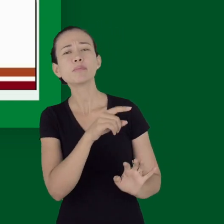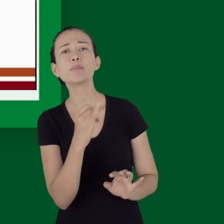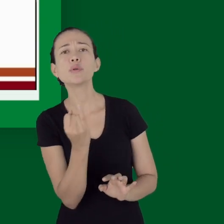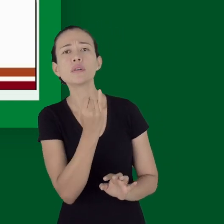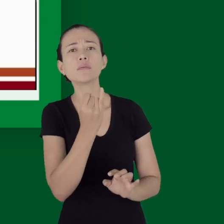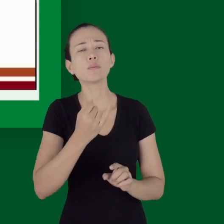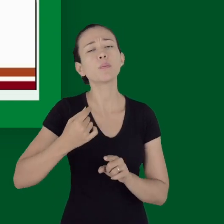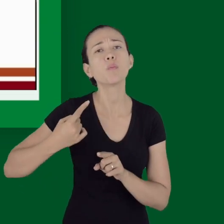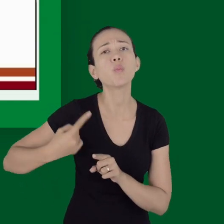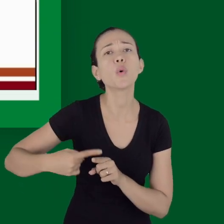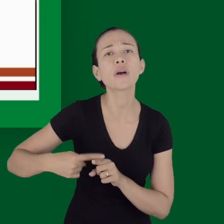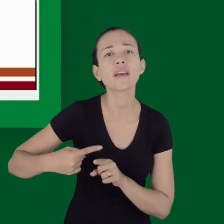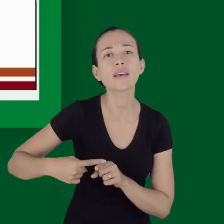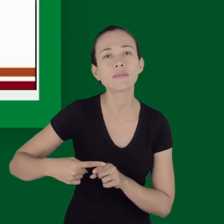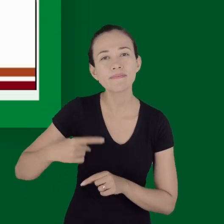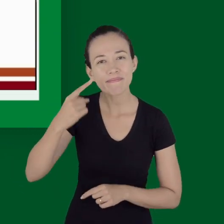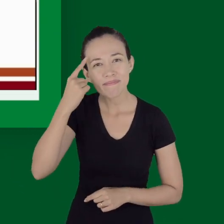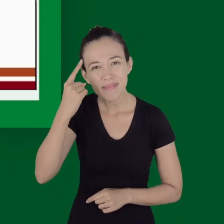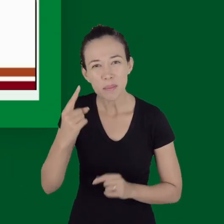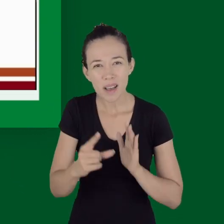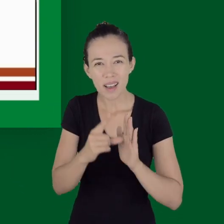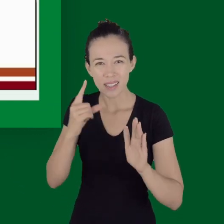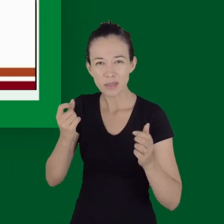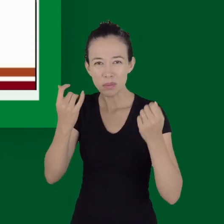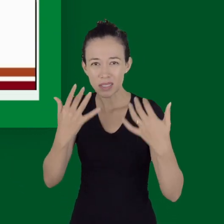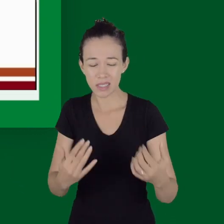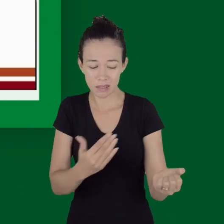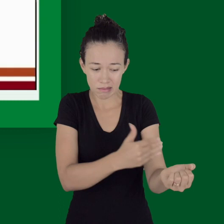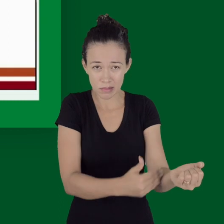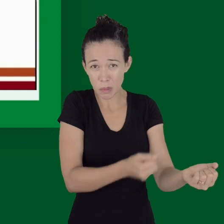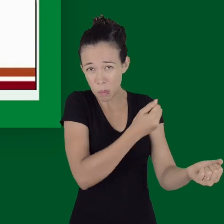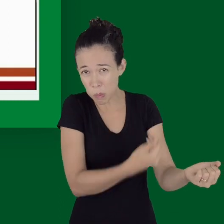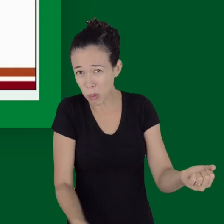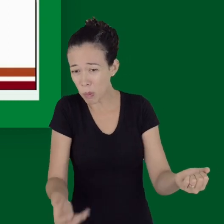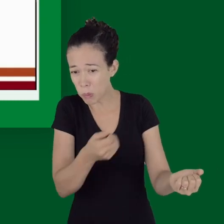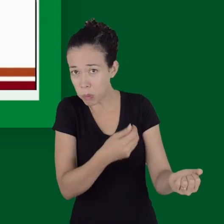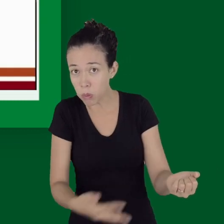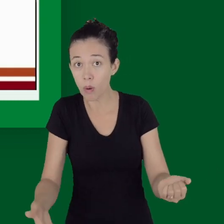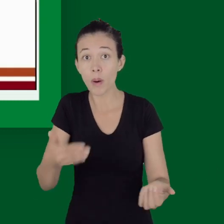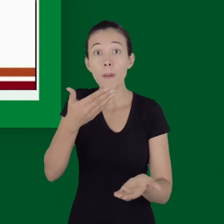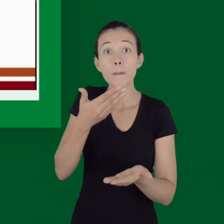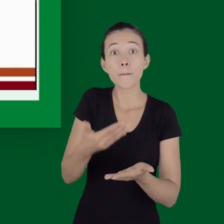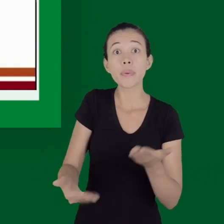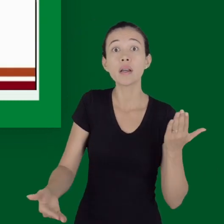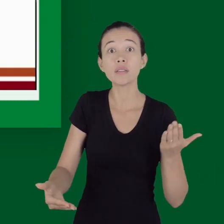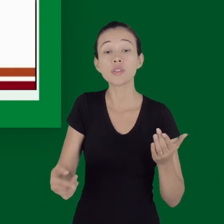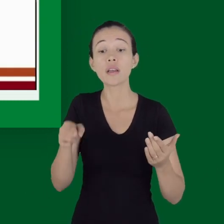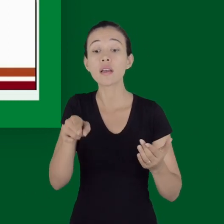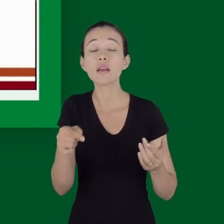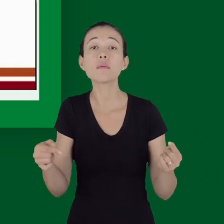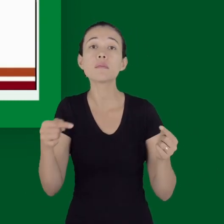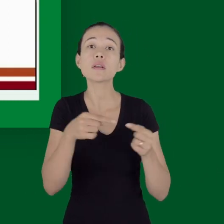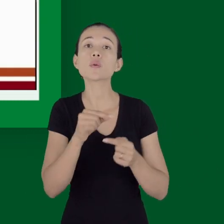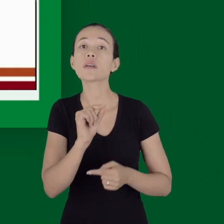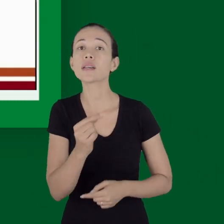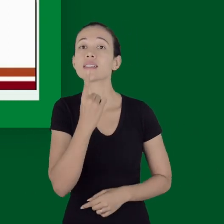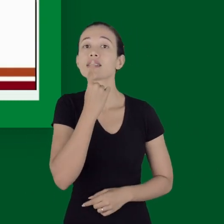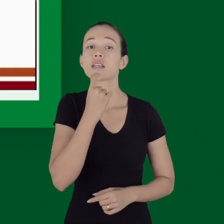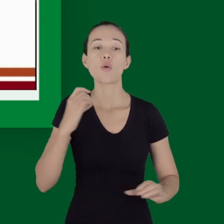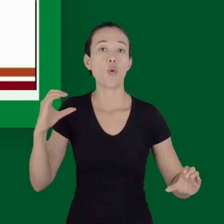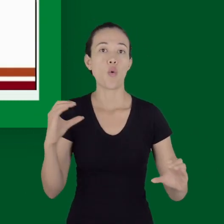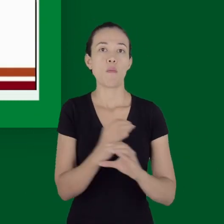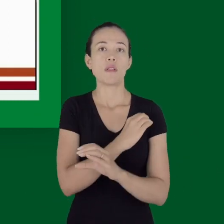Porque o líquido que é perdido consiste de sangue total, e seus vários componentes. A reposição desses